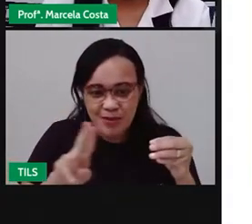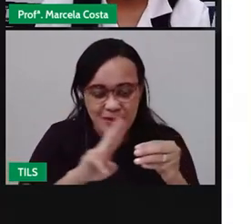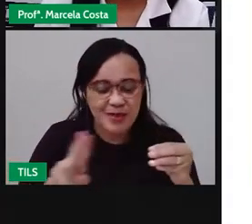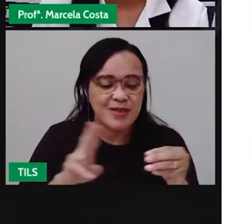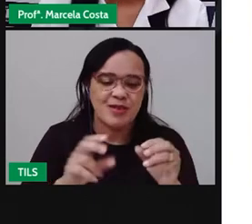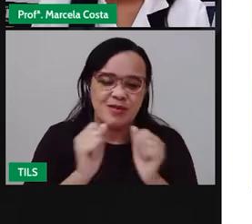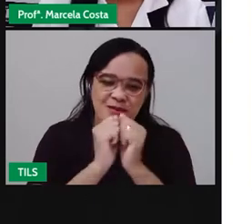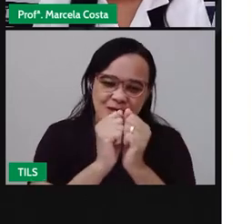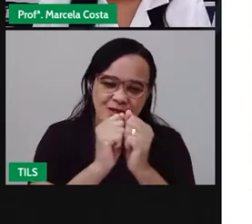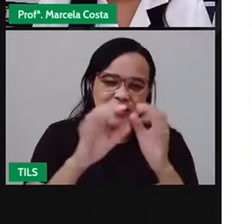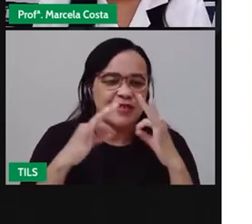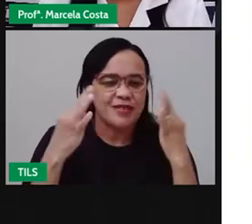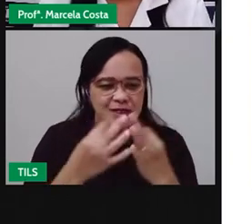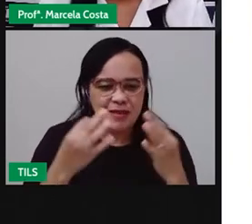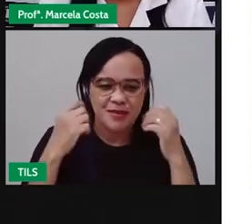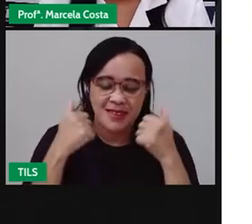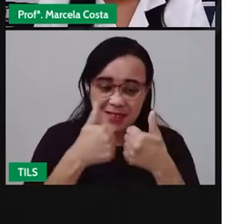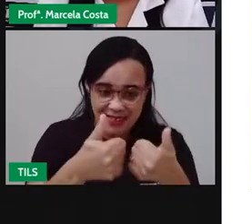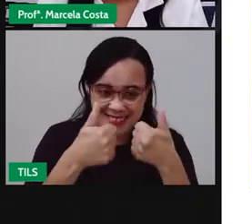familiares. Tá bom?